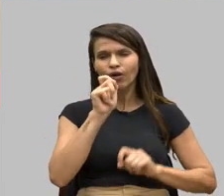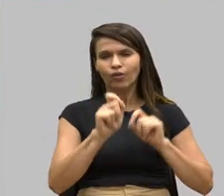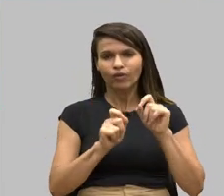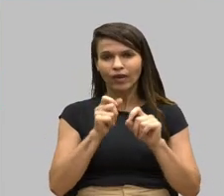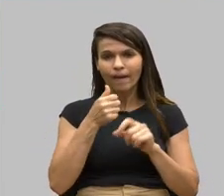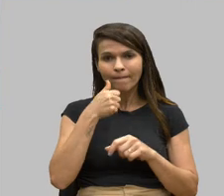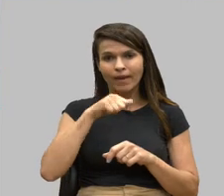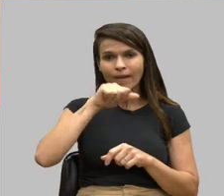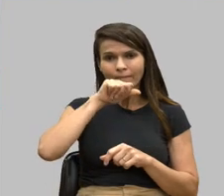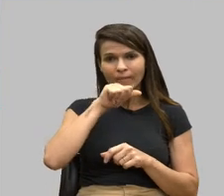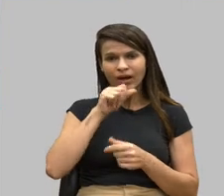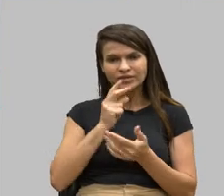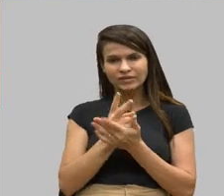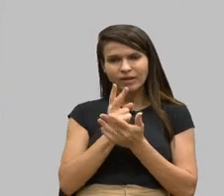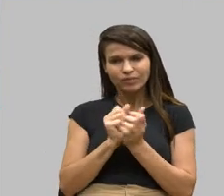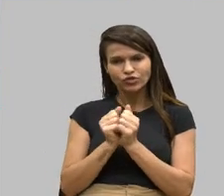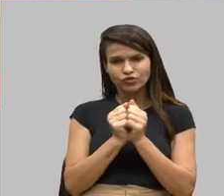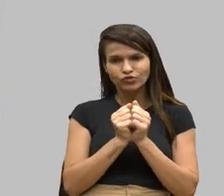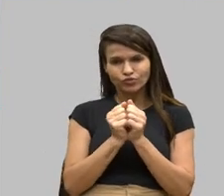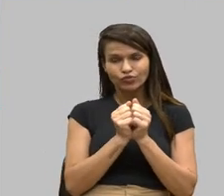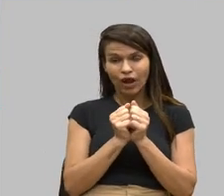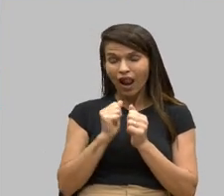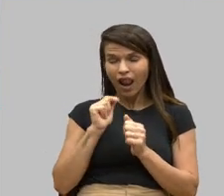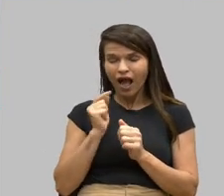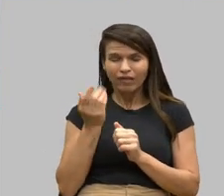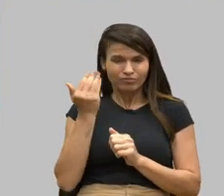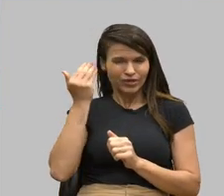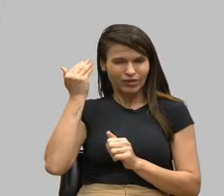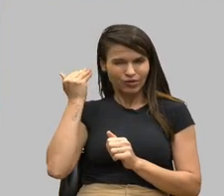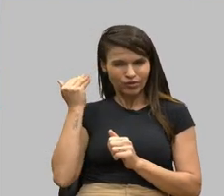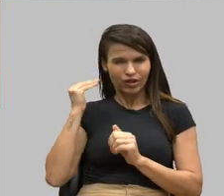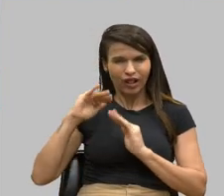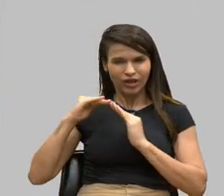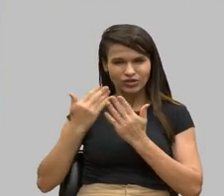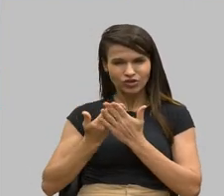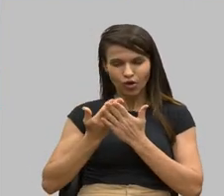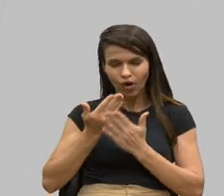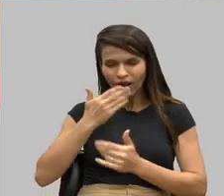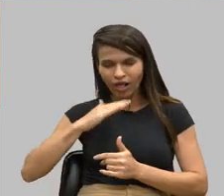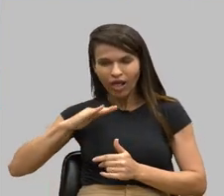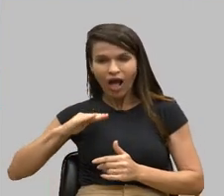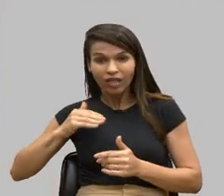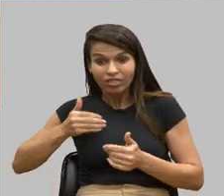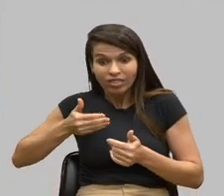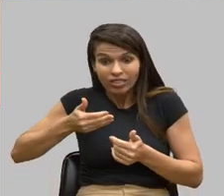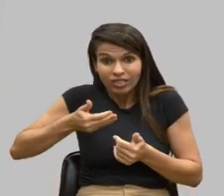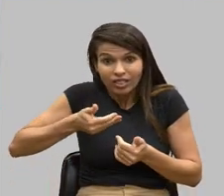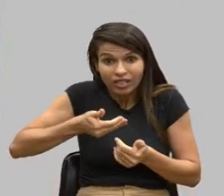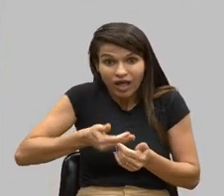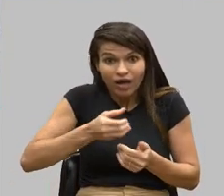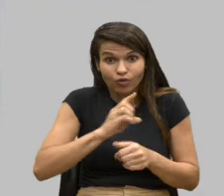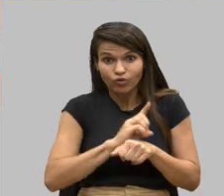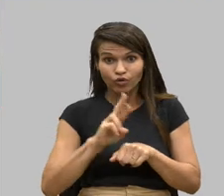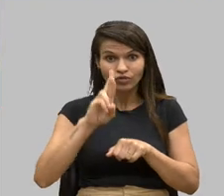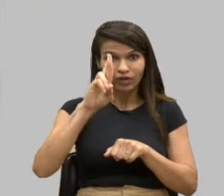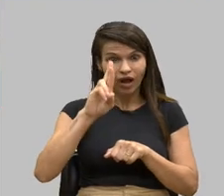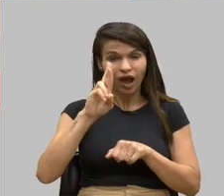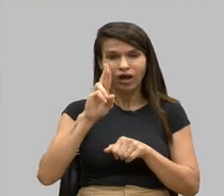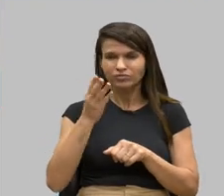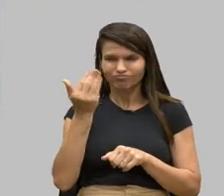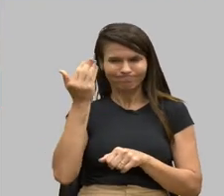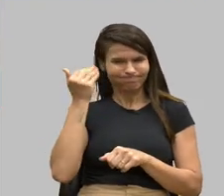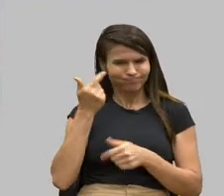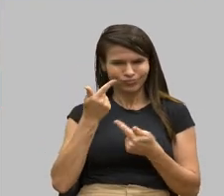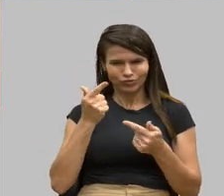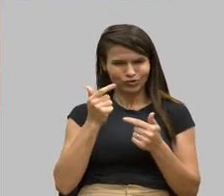comigo do maternal ao doutorado. Na escola, na minha época, não existia profissionais de apoio.